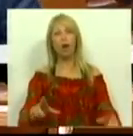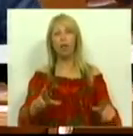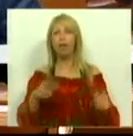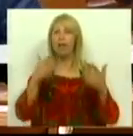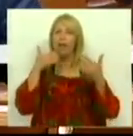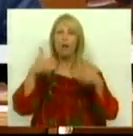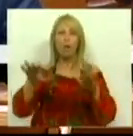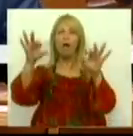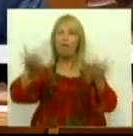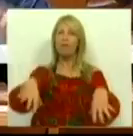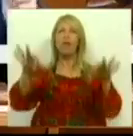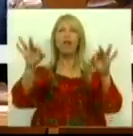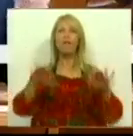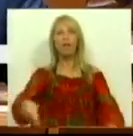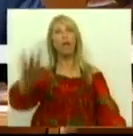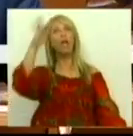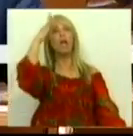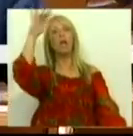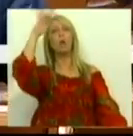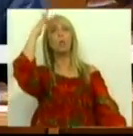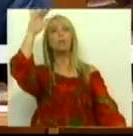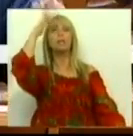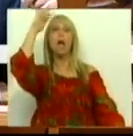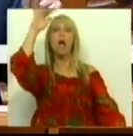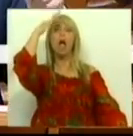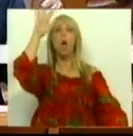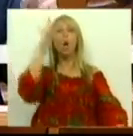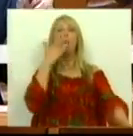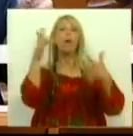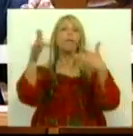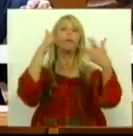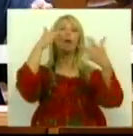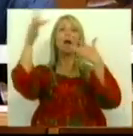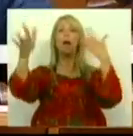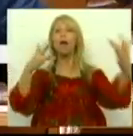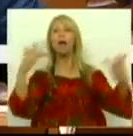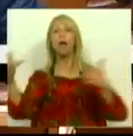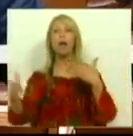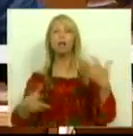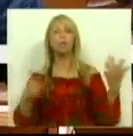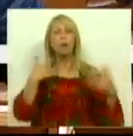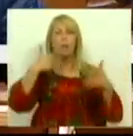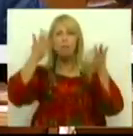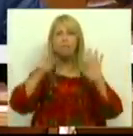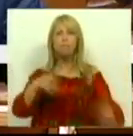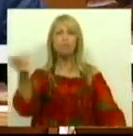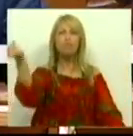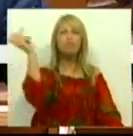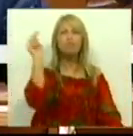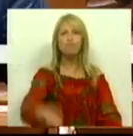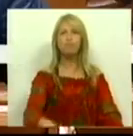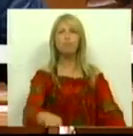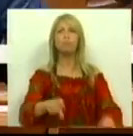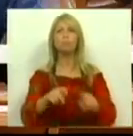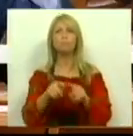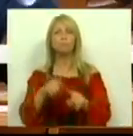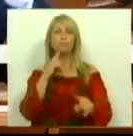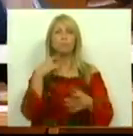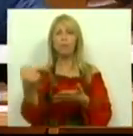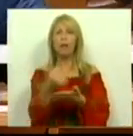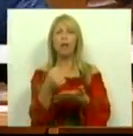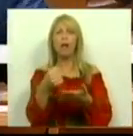ilusão fiérica dos chãos Elysées, descer no sentido da responsabilidade até à Praça da Concórdia,